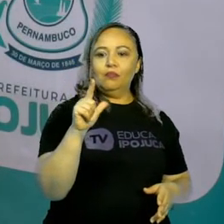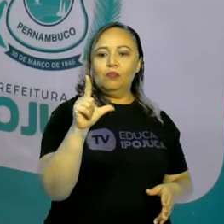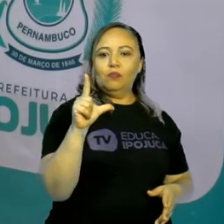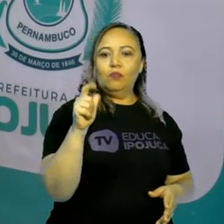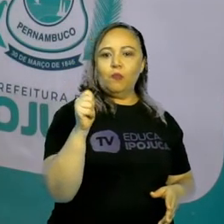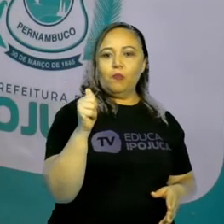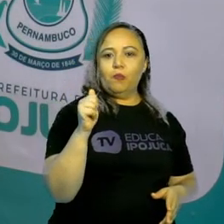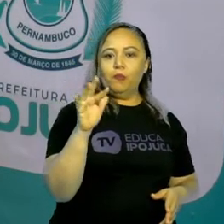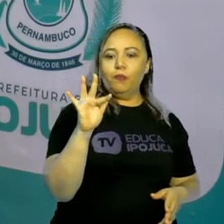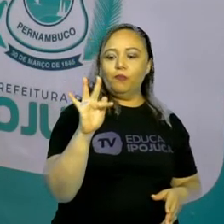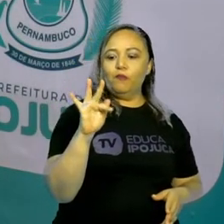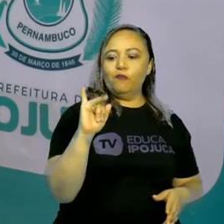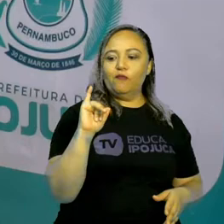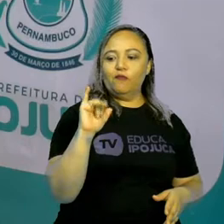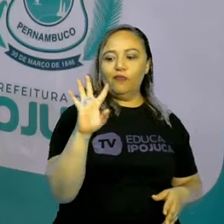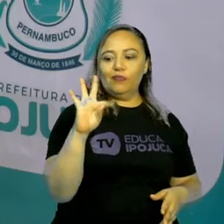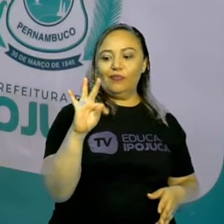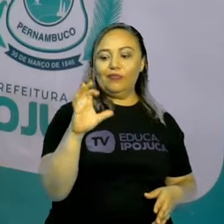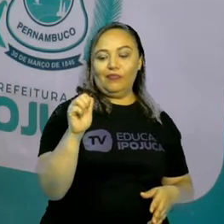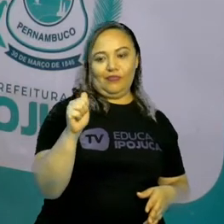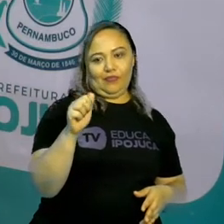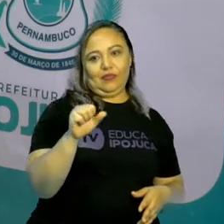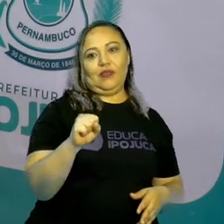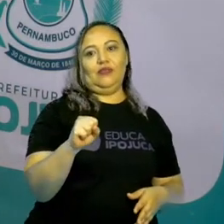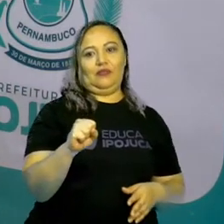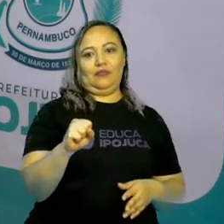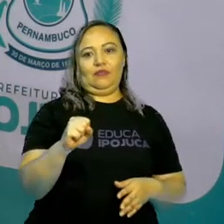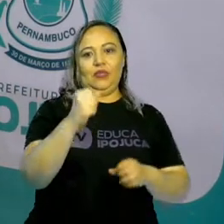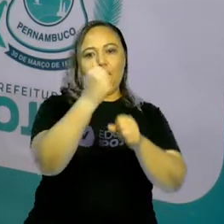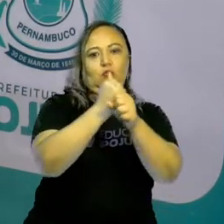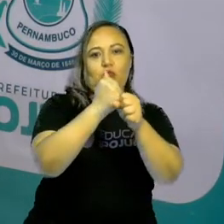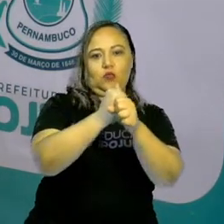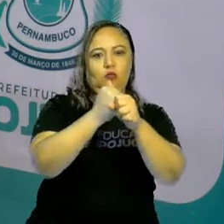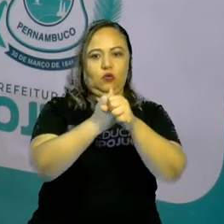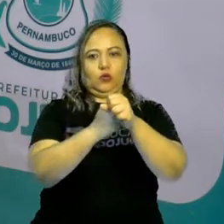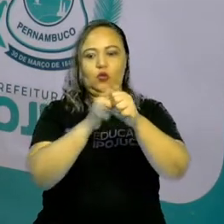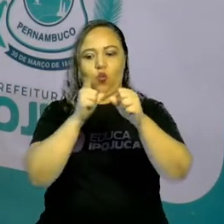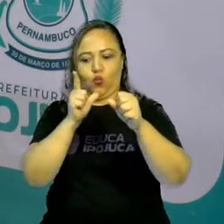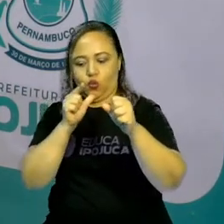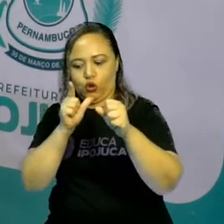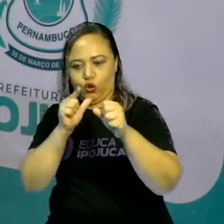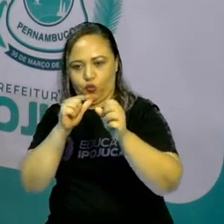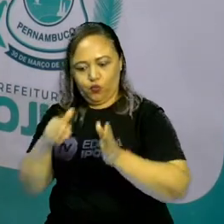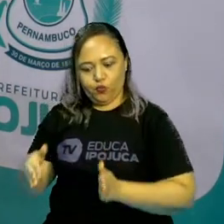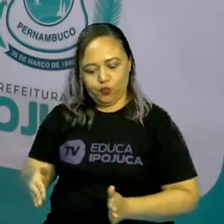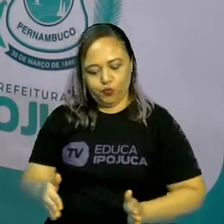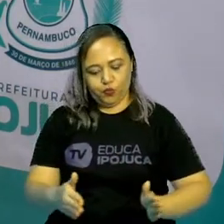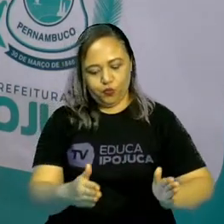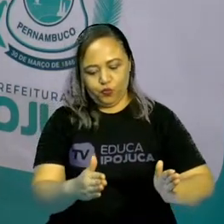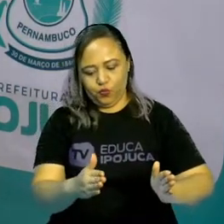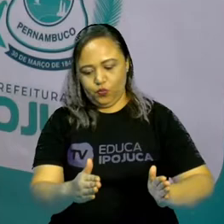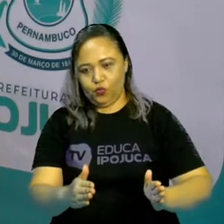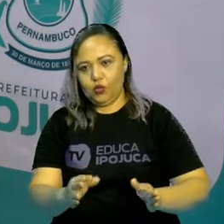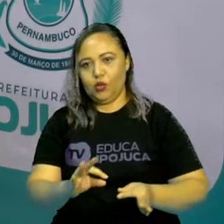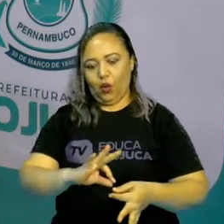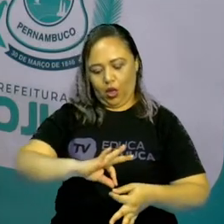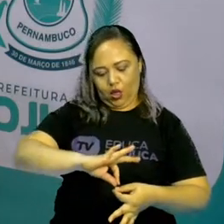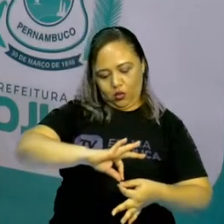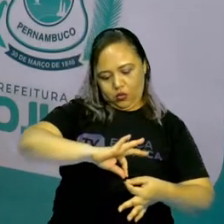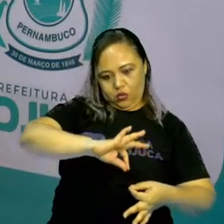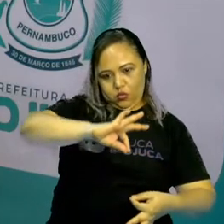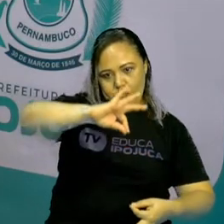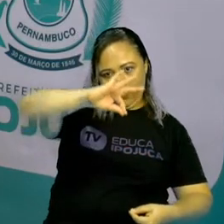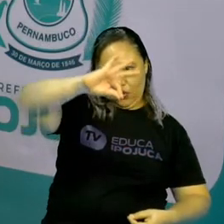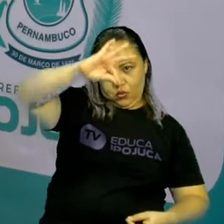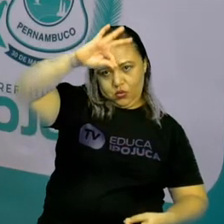alguns metros acima do nível do rio. Então, as casas dos ribeirinhos